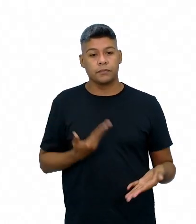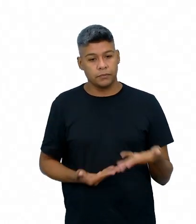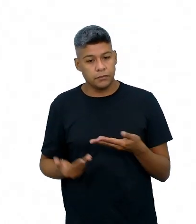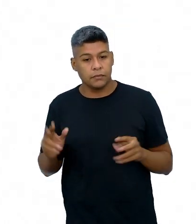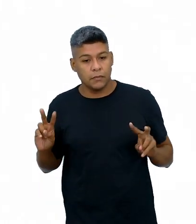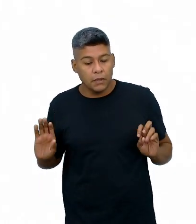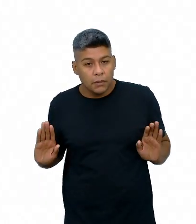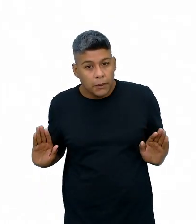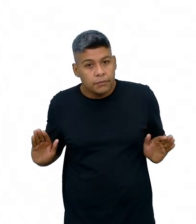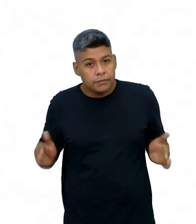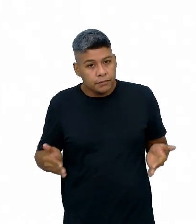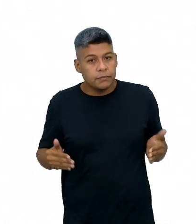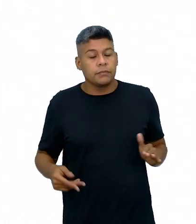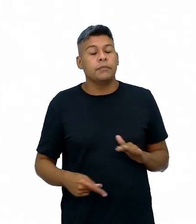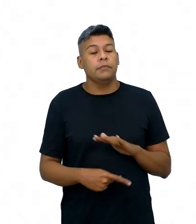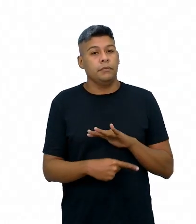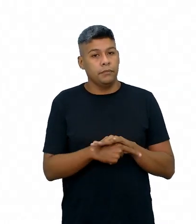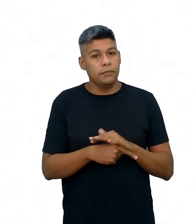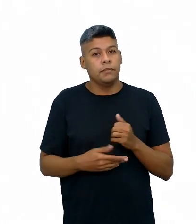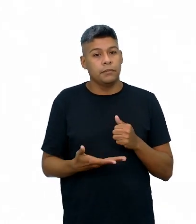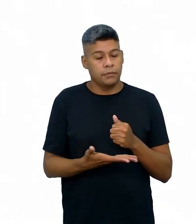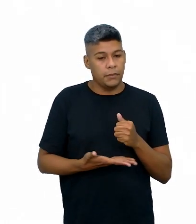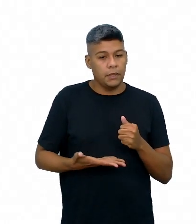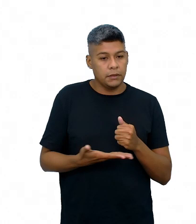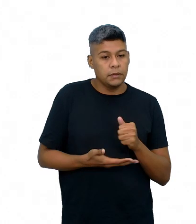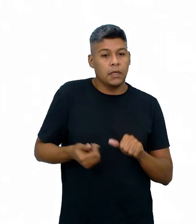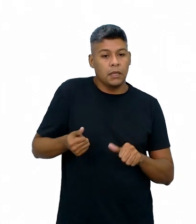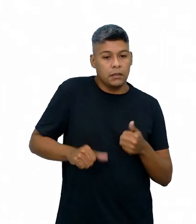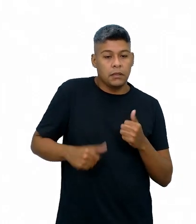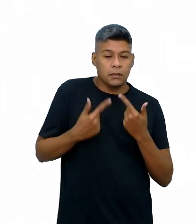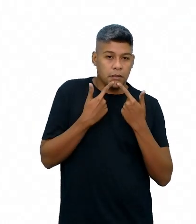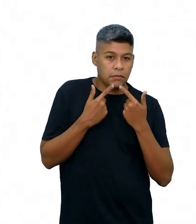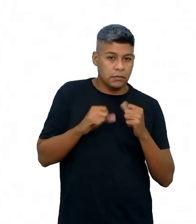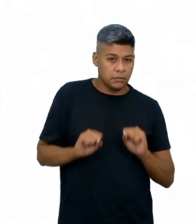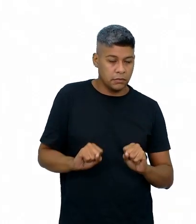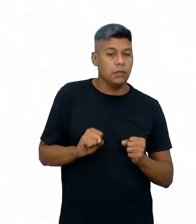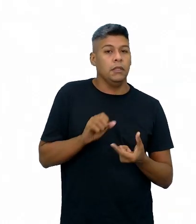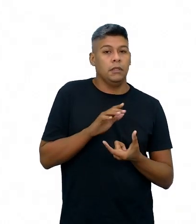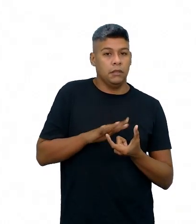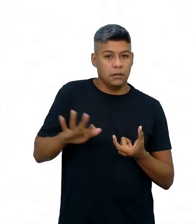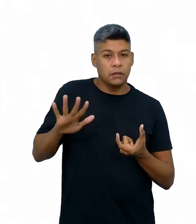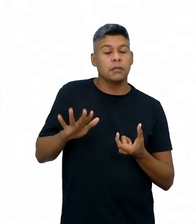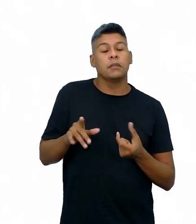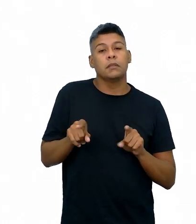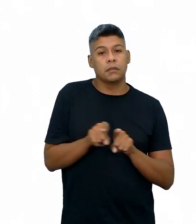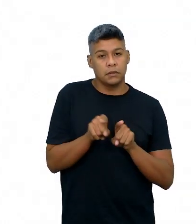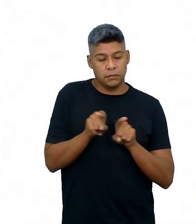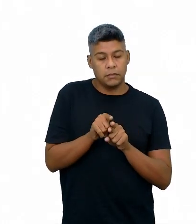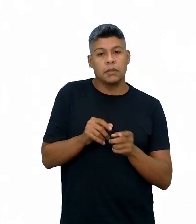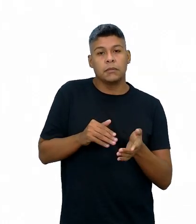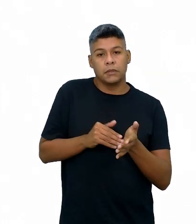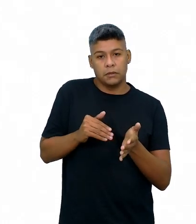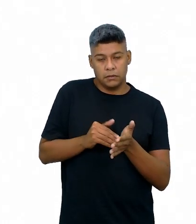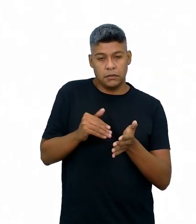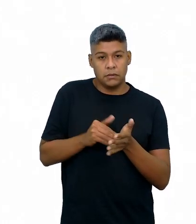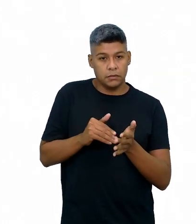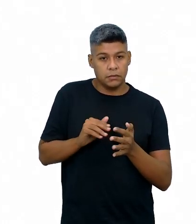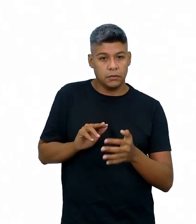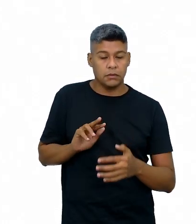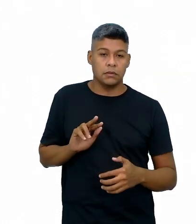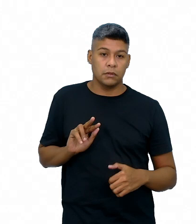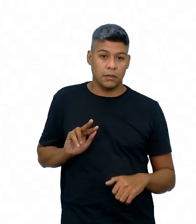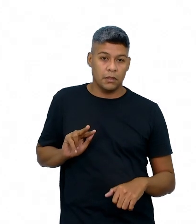o tema central com a base na análise linguística e semiótica, e sugerir uma metodologia ativa